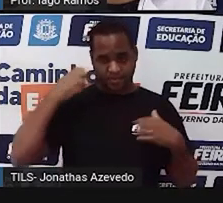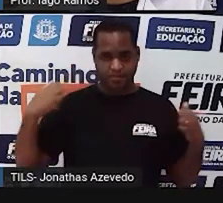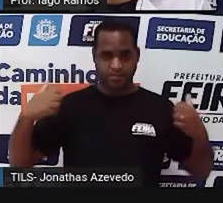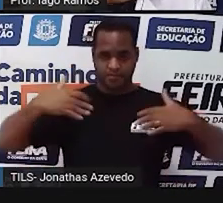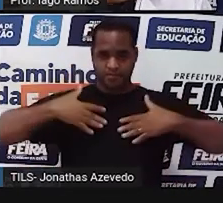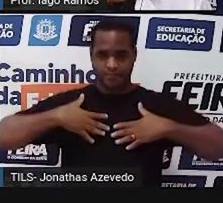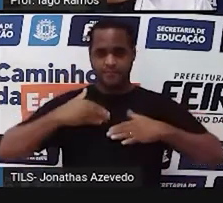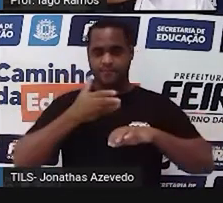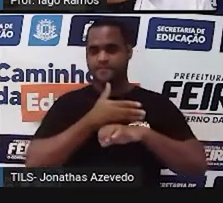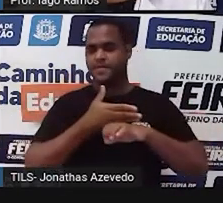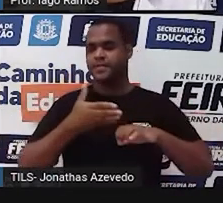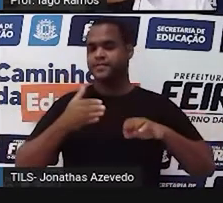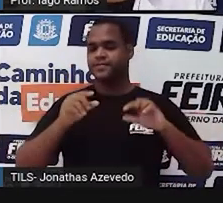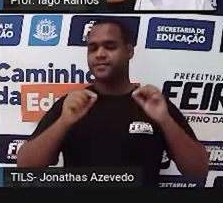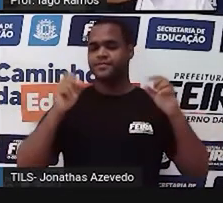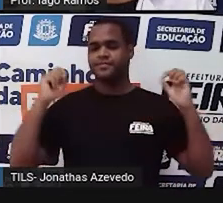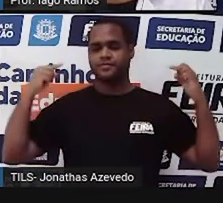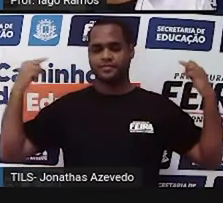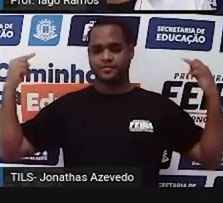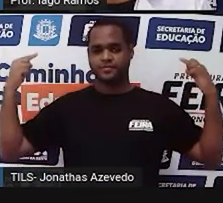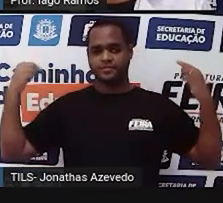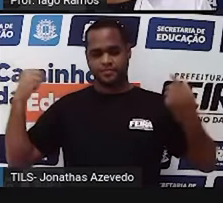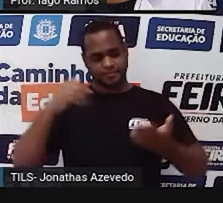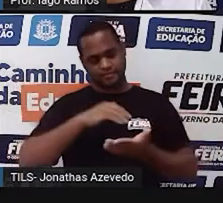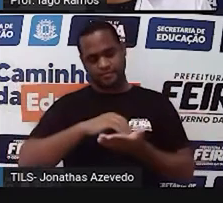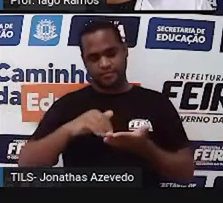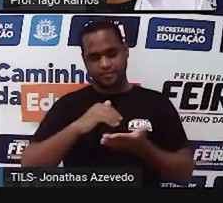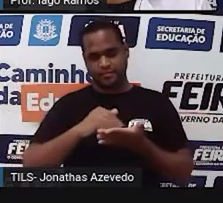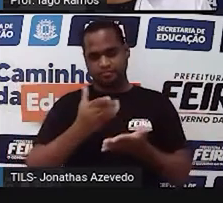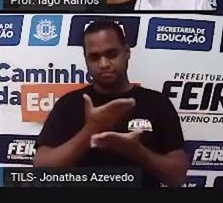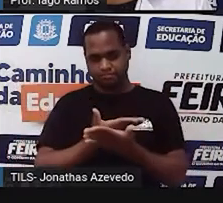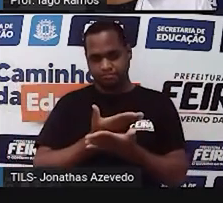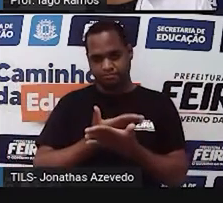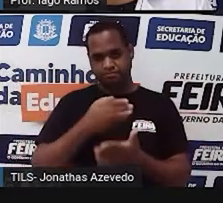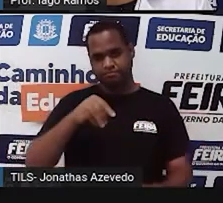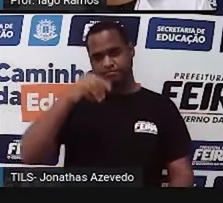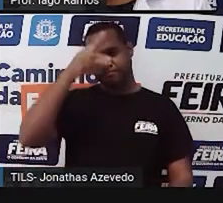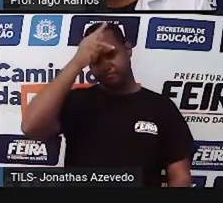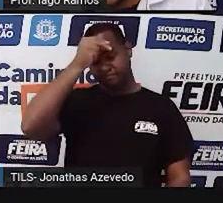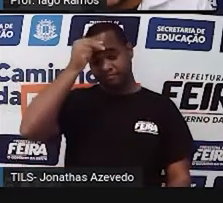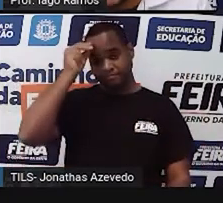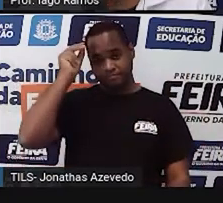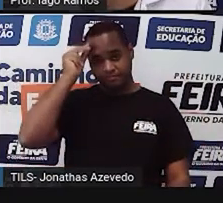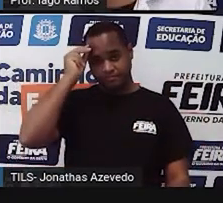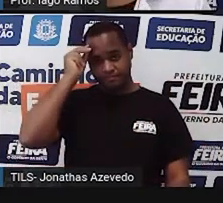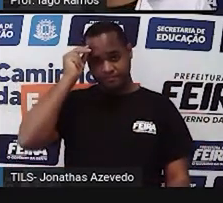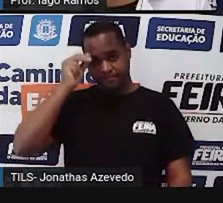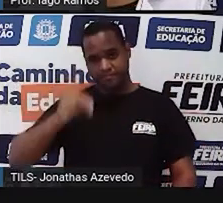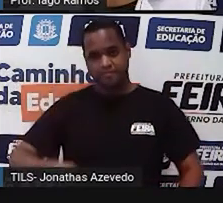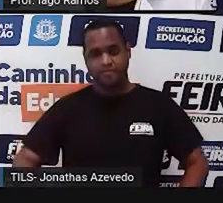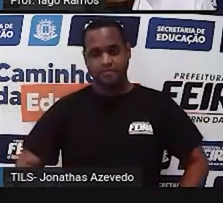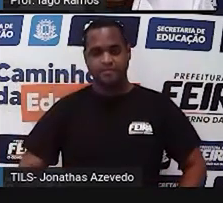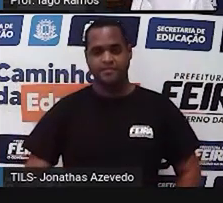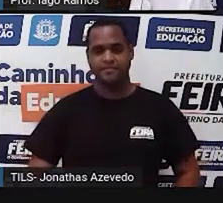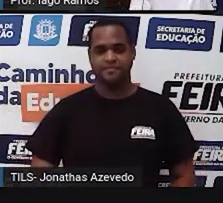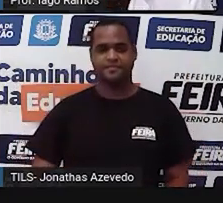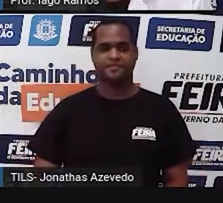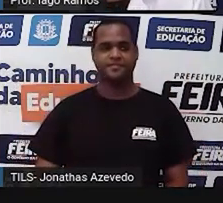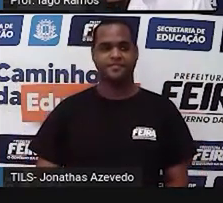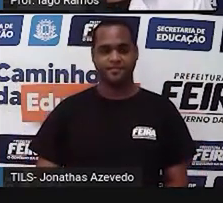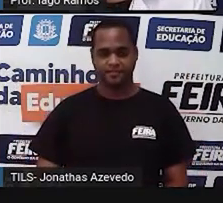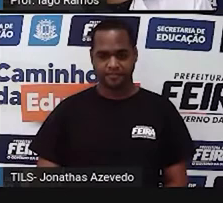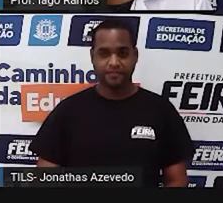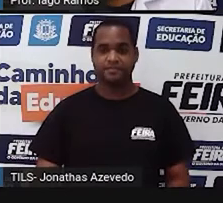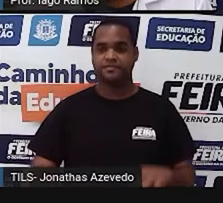jaleco branco e aqui atrás de mim o cartaz da Secretaria Municipal de Educação de Feira de Santana. Bom, e o que